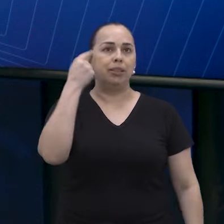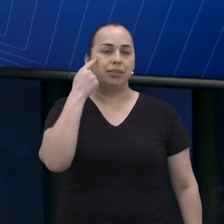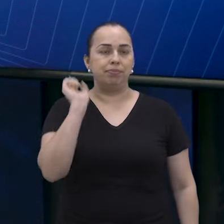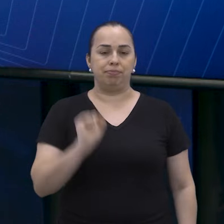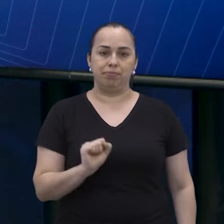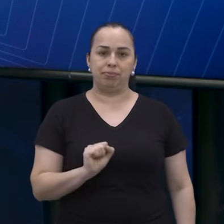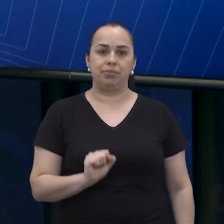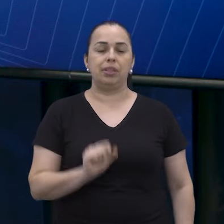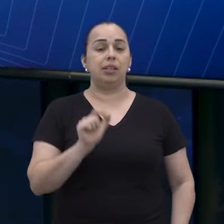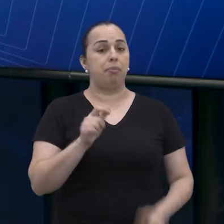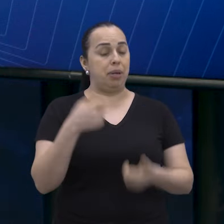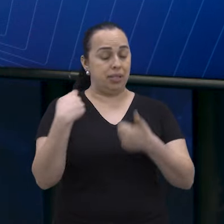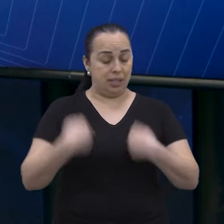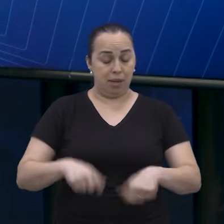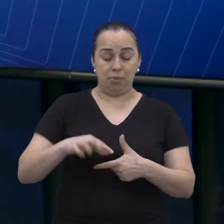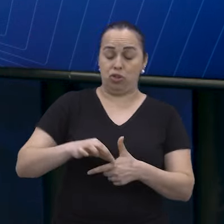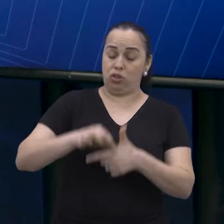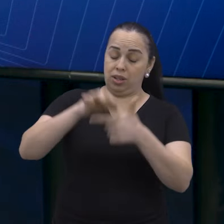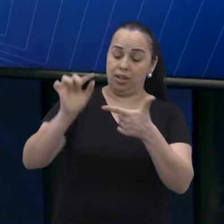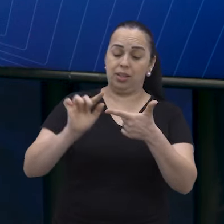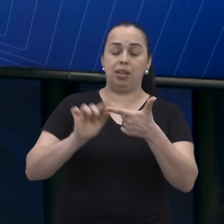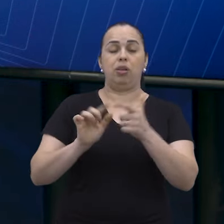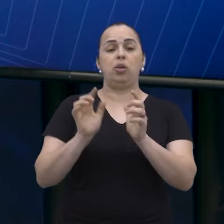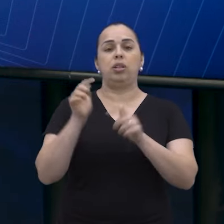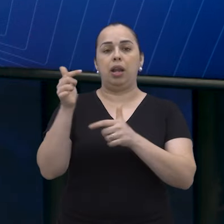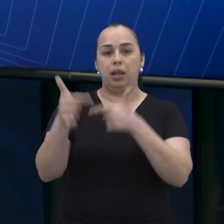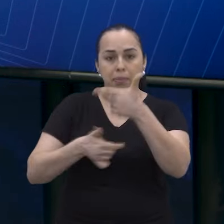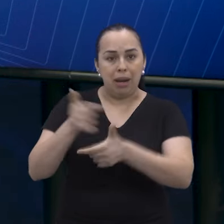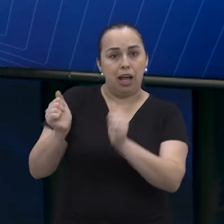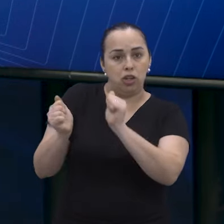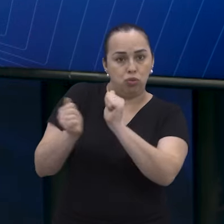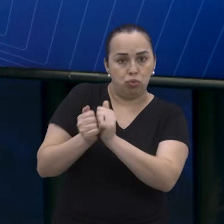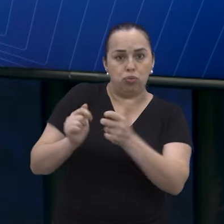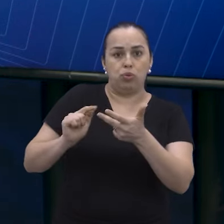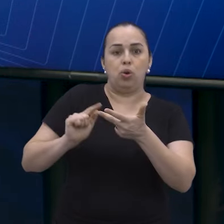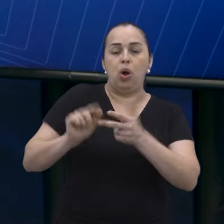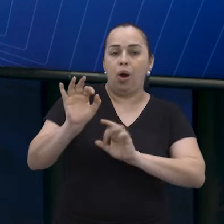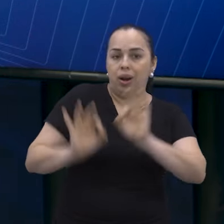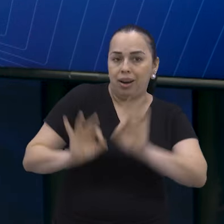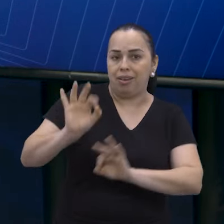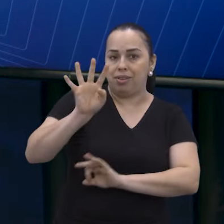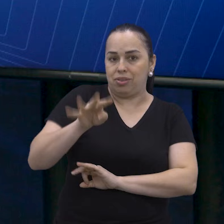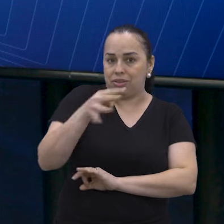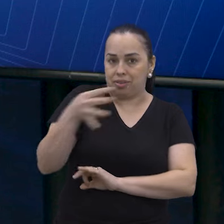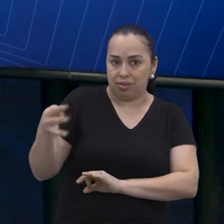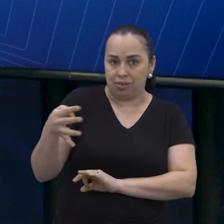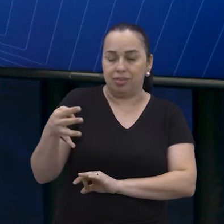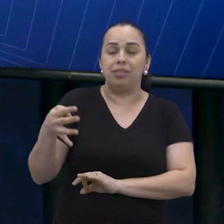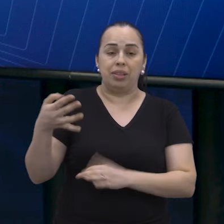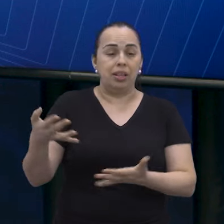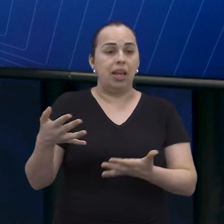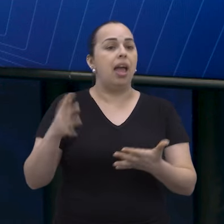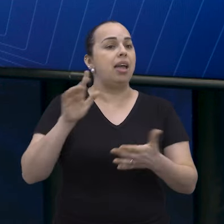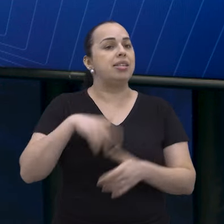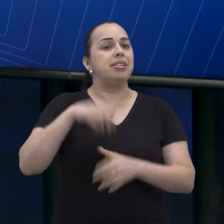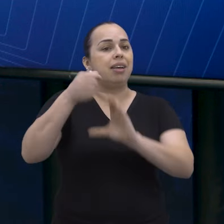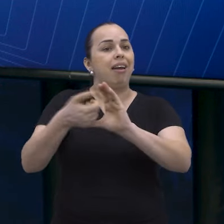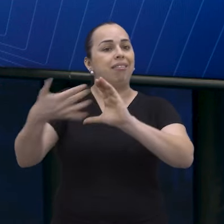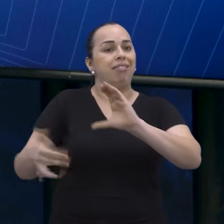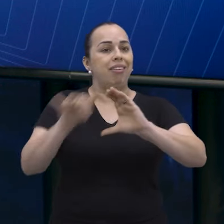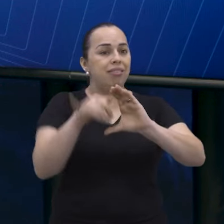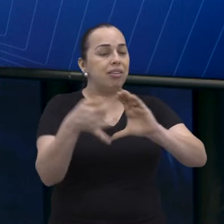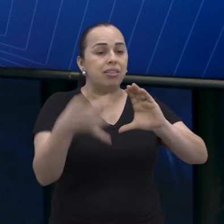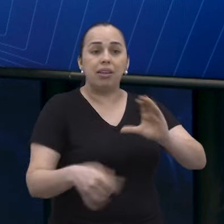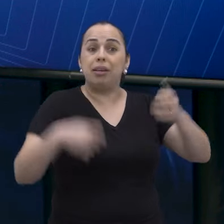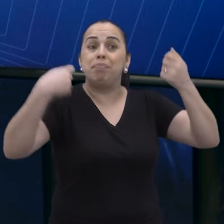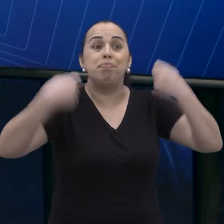vamos pensar, né, nas softs como liderança, trabalho em equipe, organização, gestão do tempo. Essas soft skills que a gente